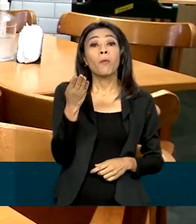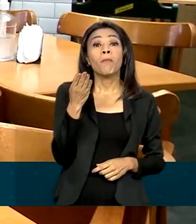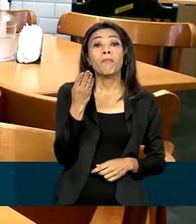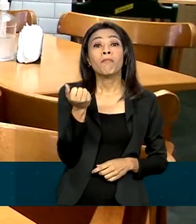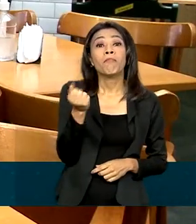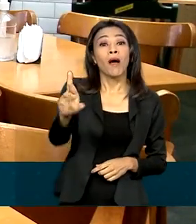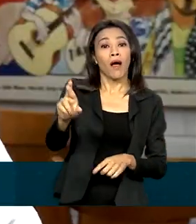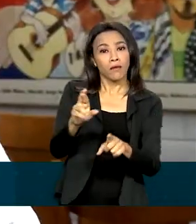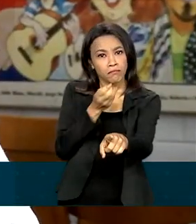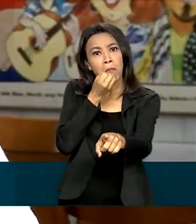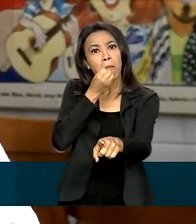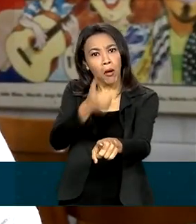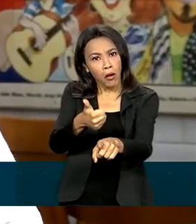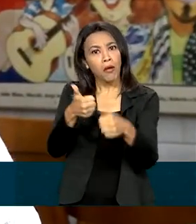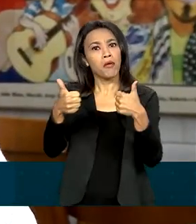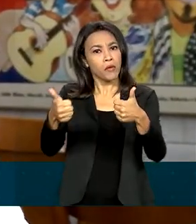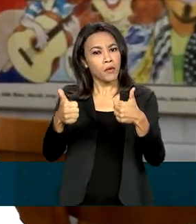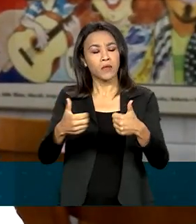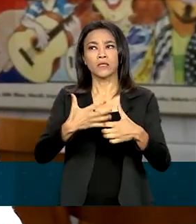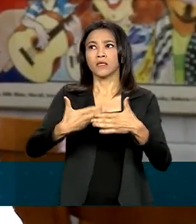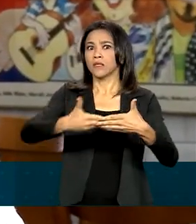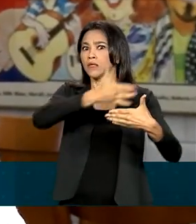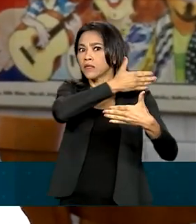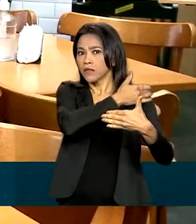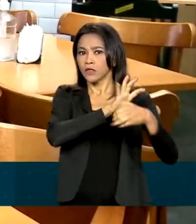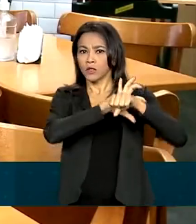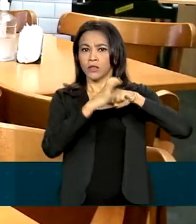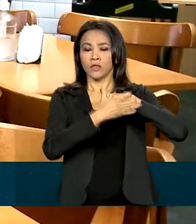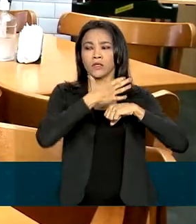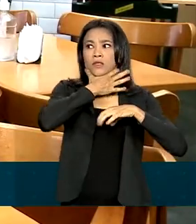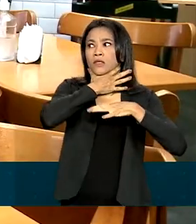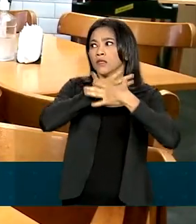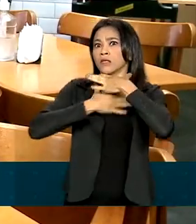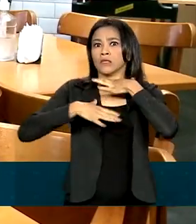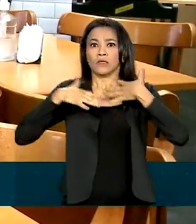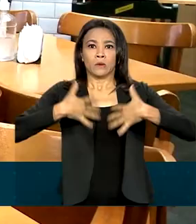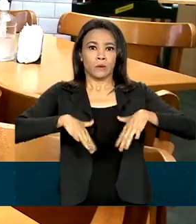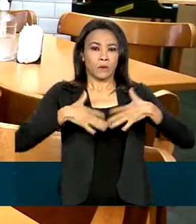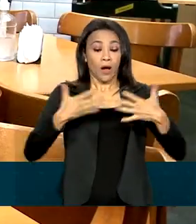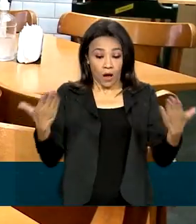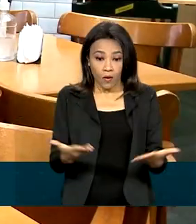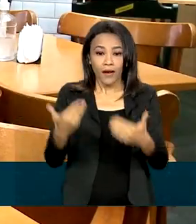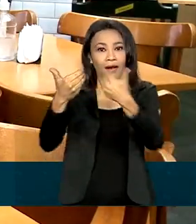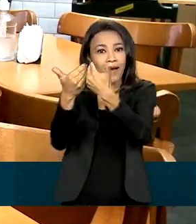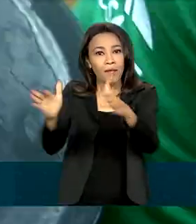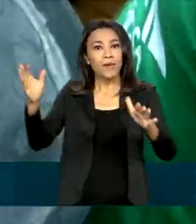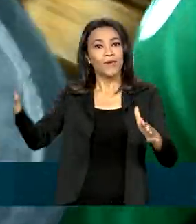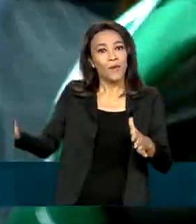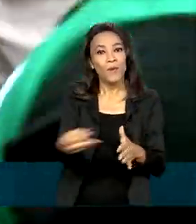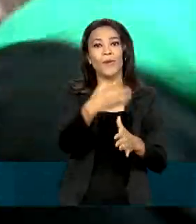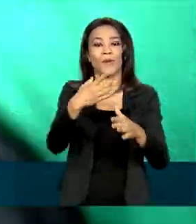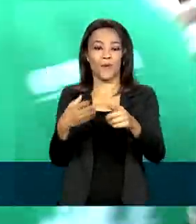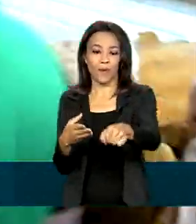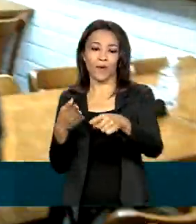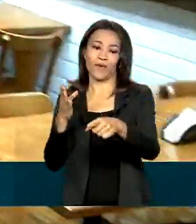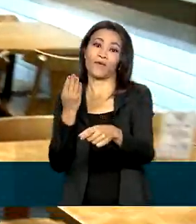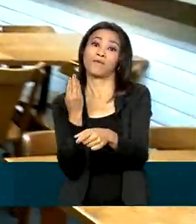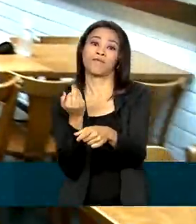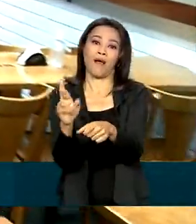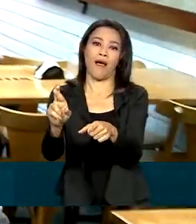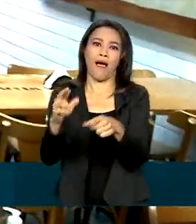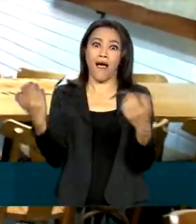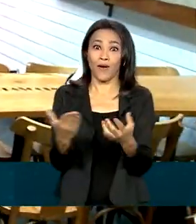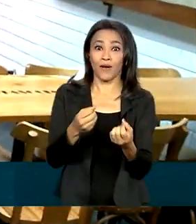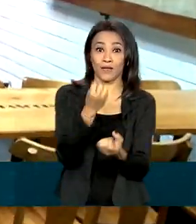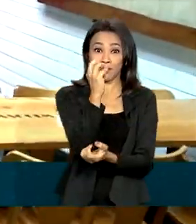bem, obrigada. Passado o sufoco do auge da pandemia, o empresário abriu mais uma unidade. Agora, são três